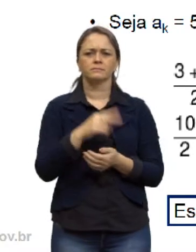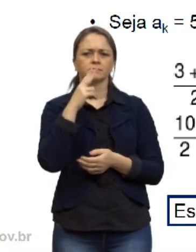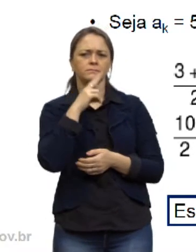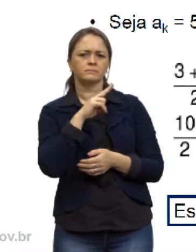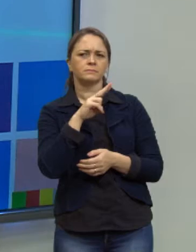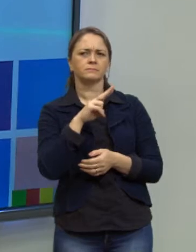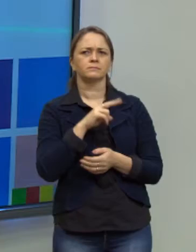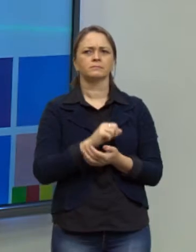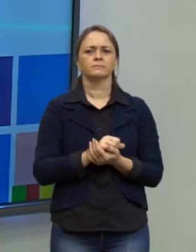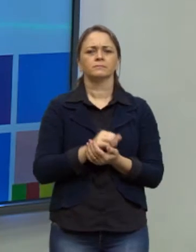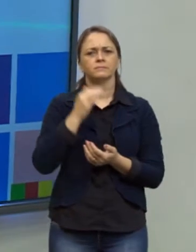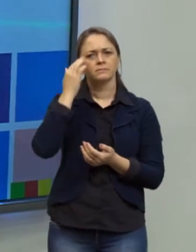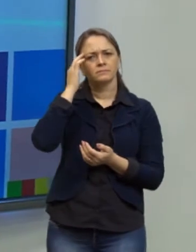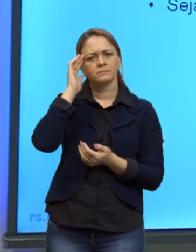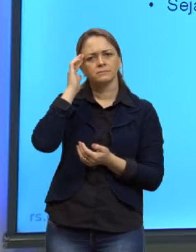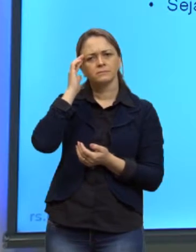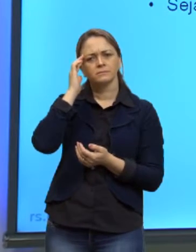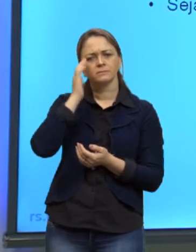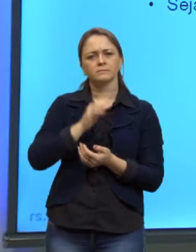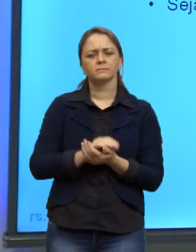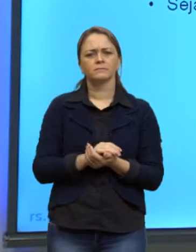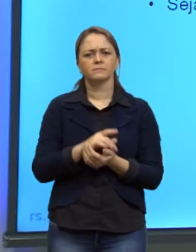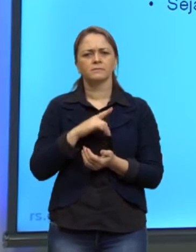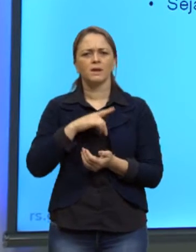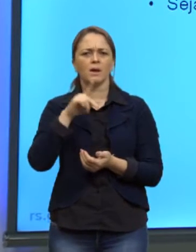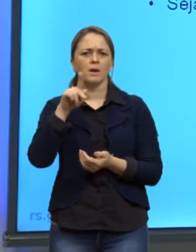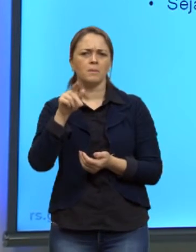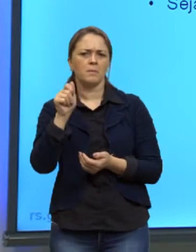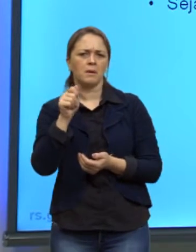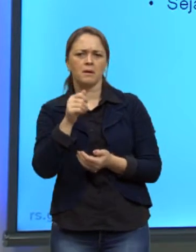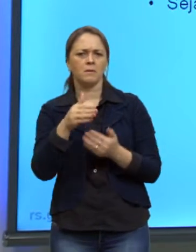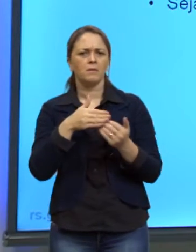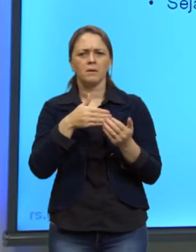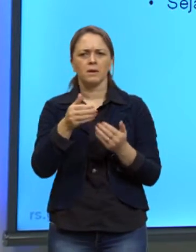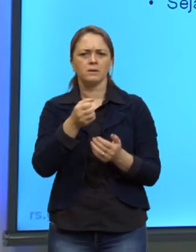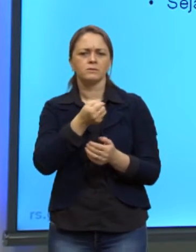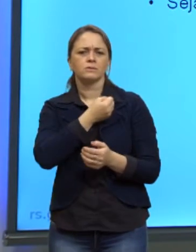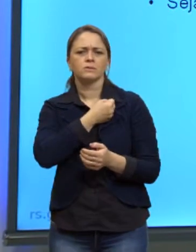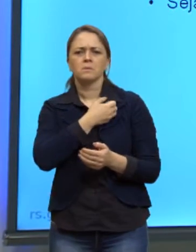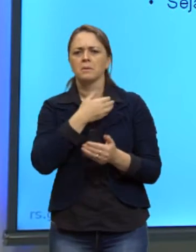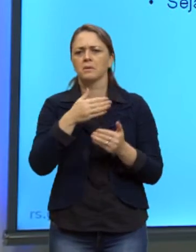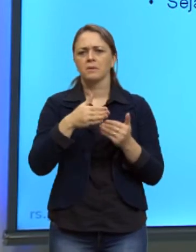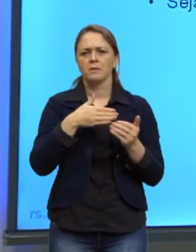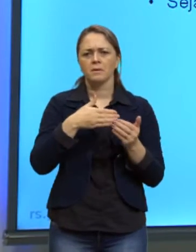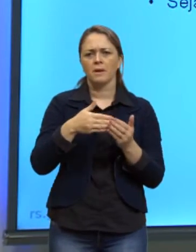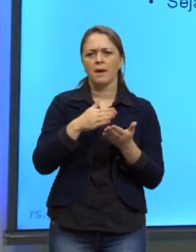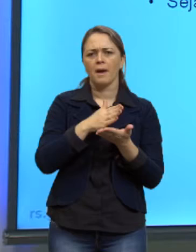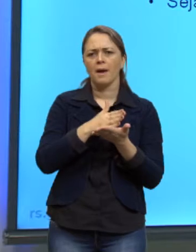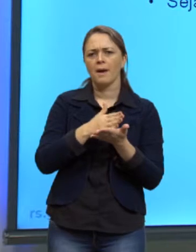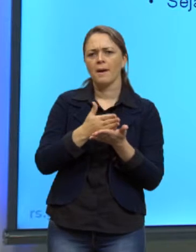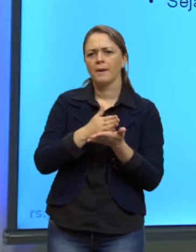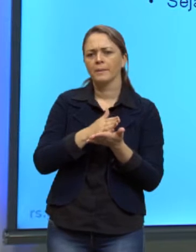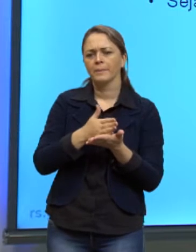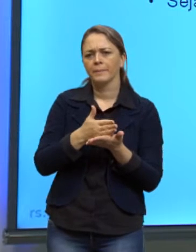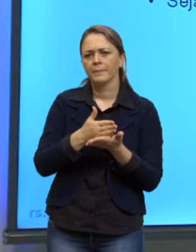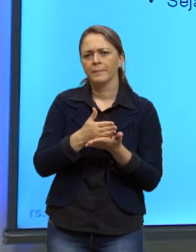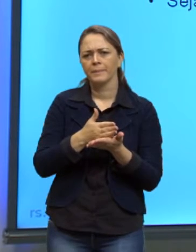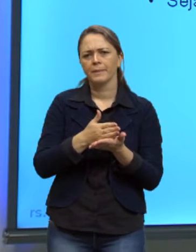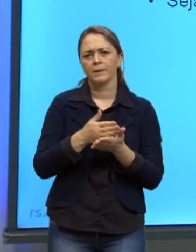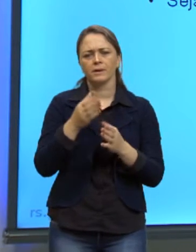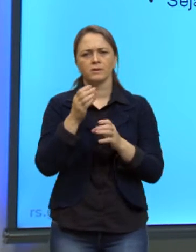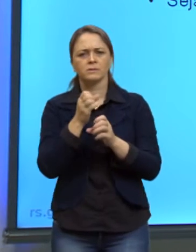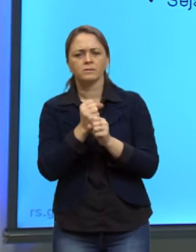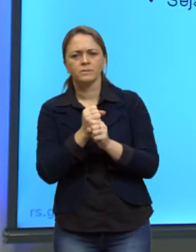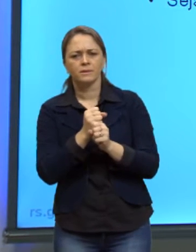Então, se eu tenho uma PA qualquer, de um termo qualquer, a média aritmética entre o termo anterior